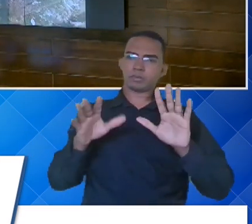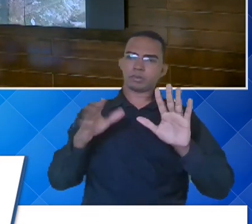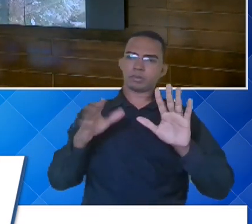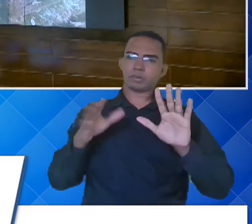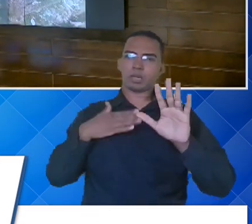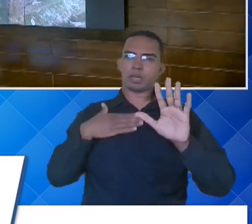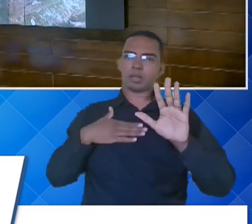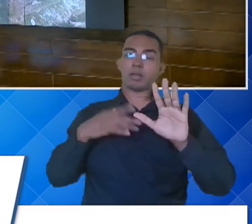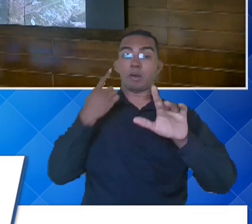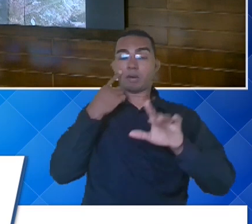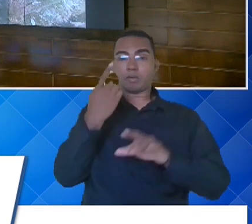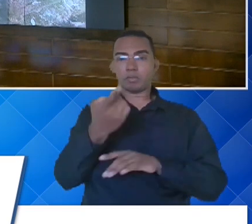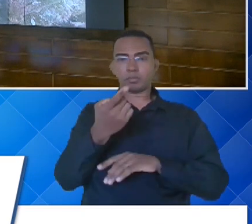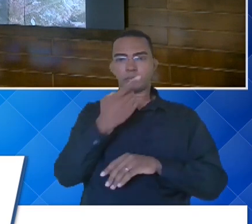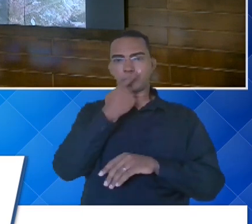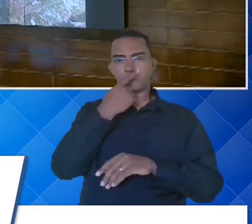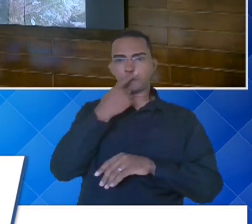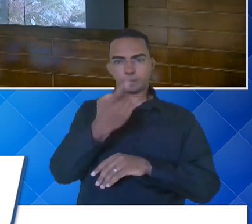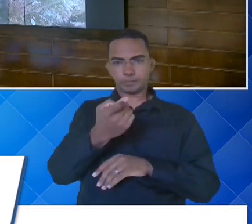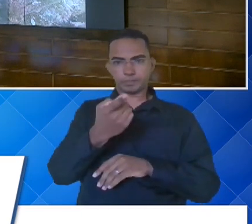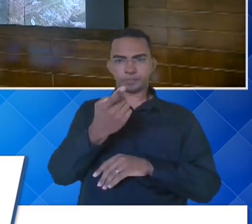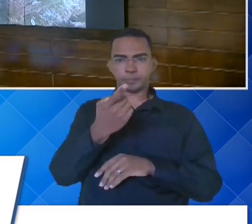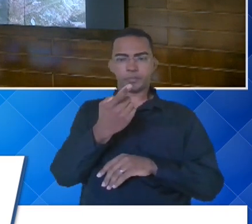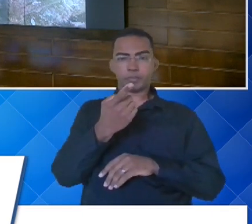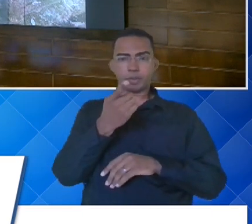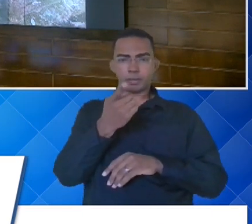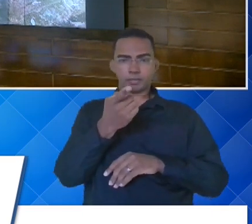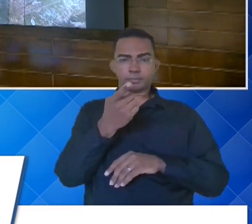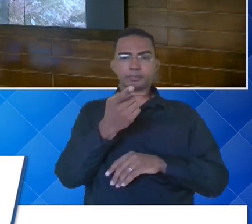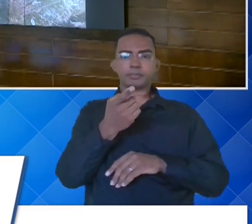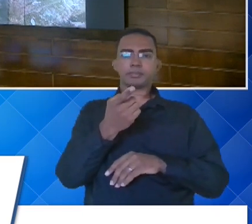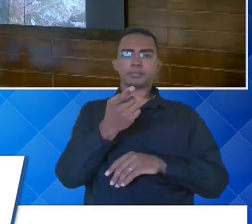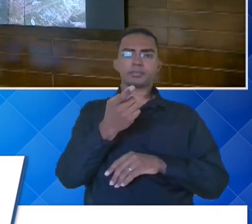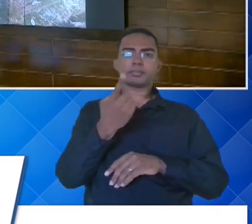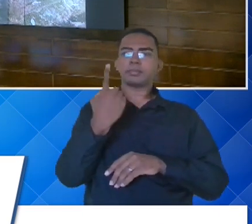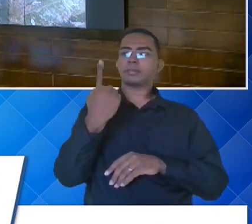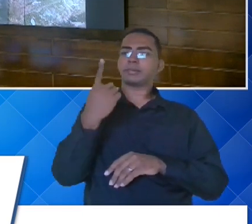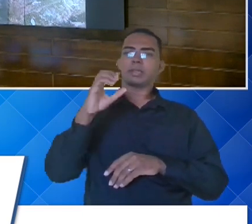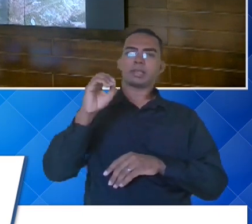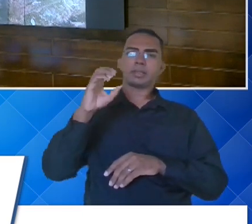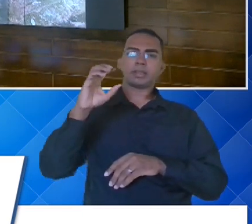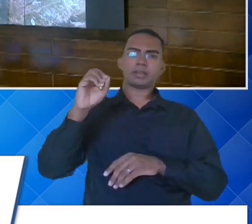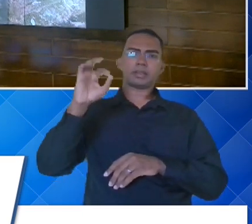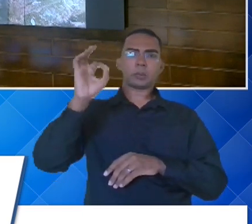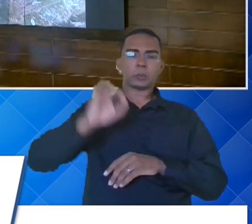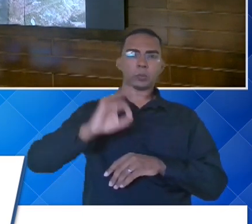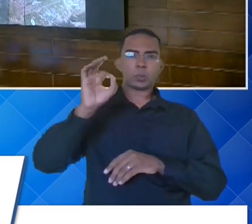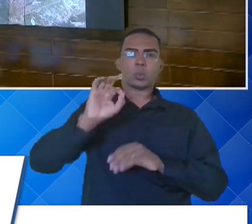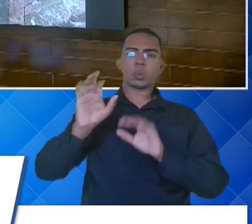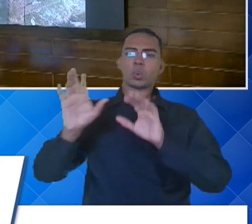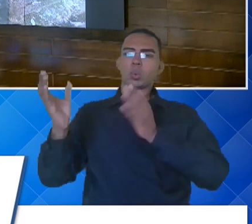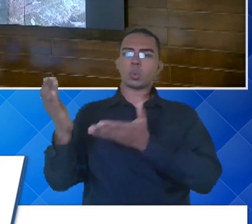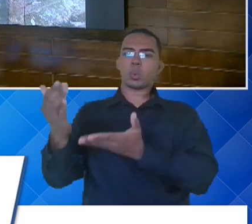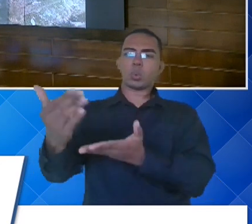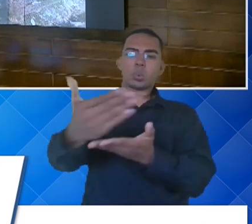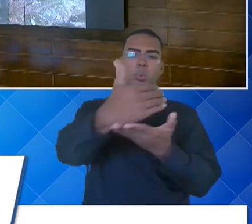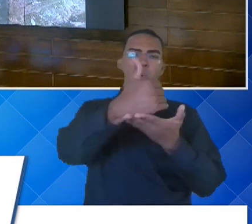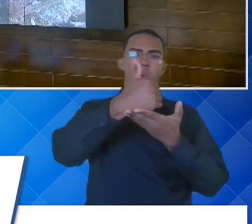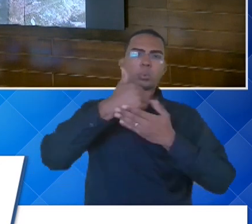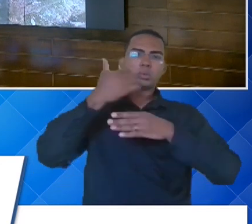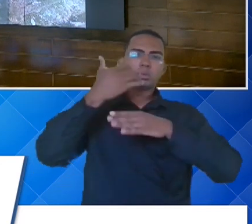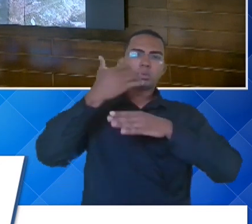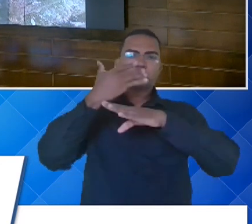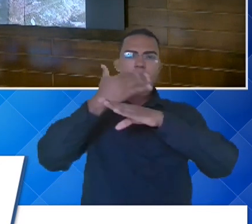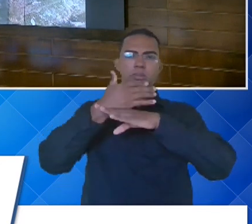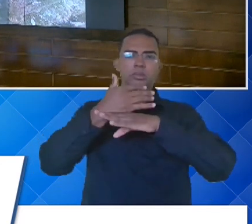aí, olha, lá, 100% do que é recolhido na cidade de Rio